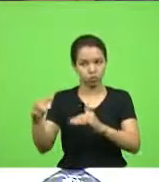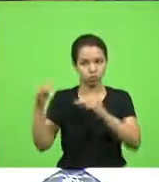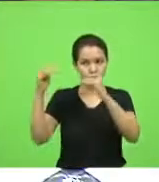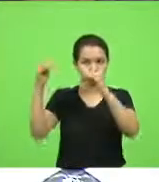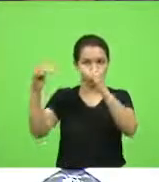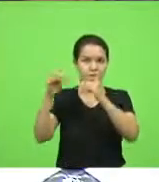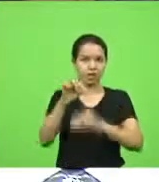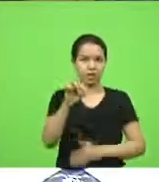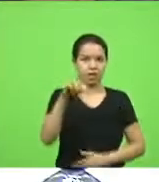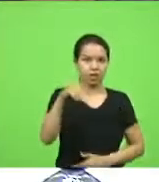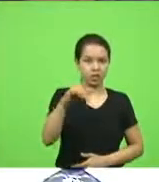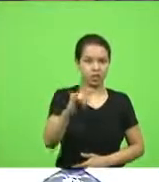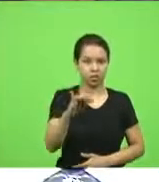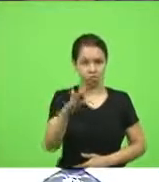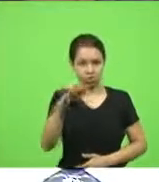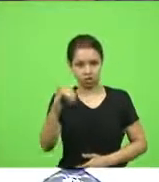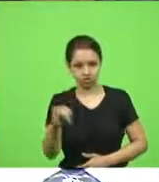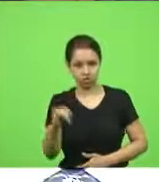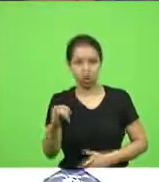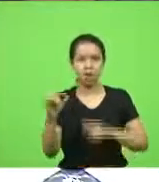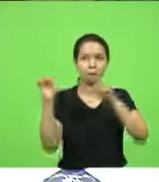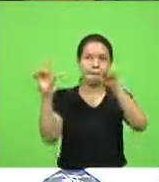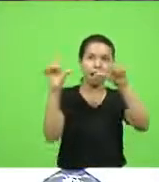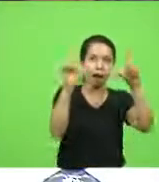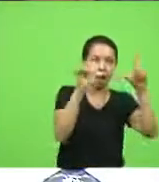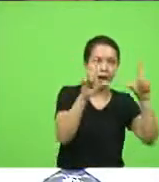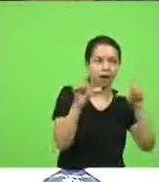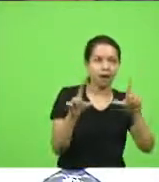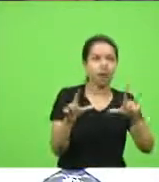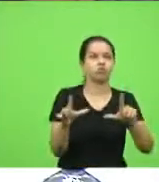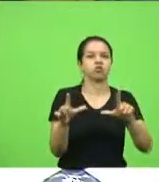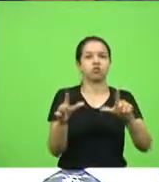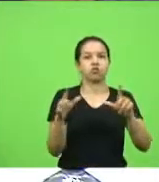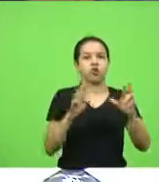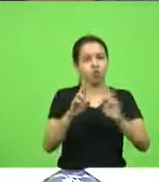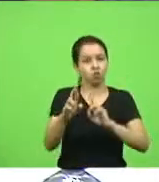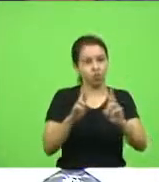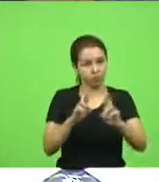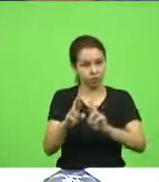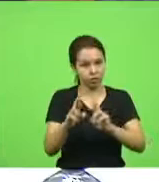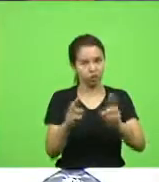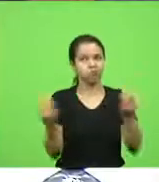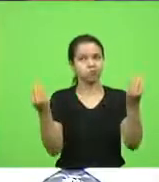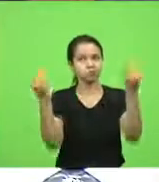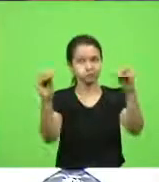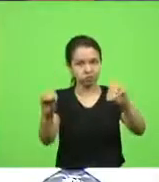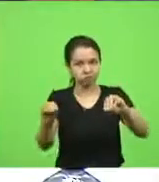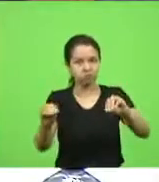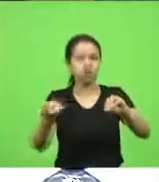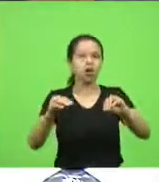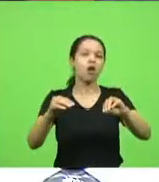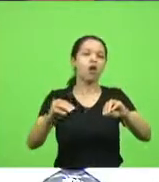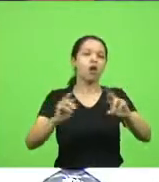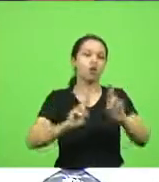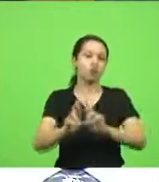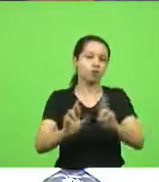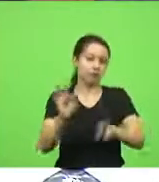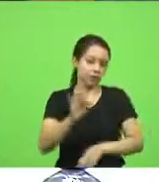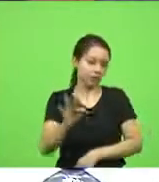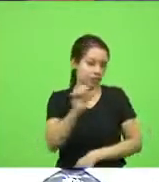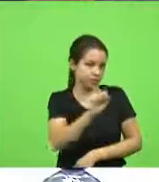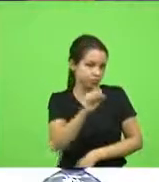placas, placas ao longo das rodovias federais de Santa Catarina, proibindo, colocando,